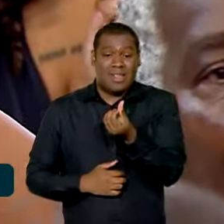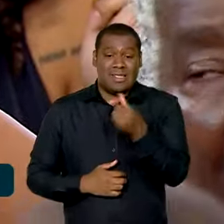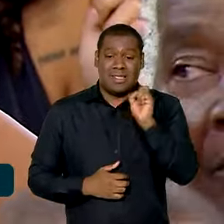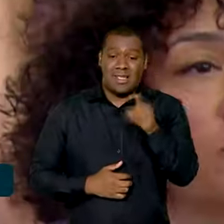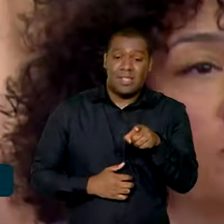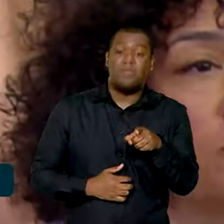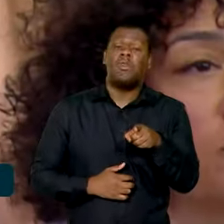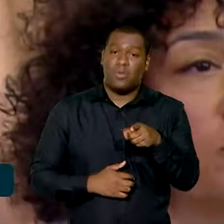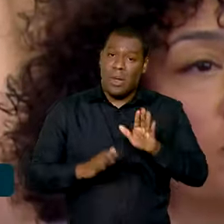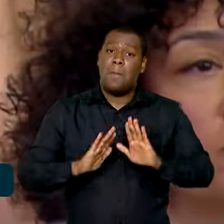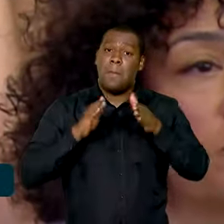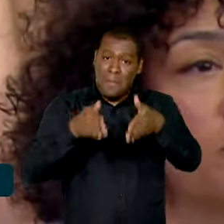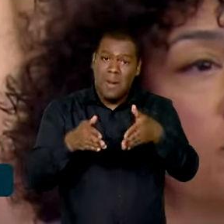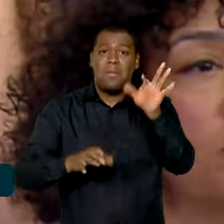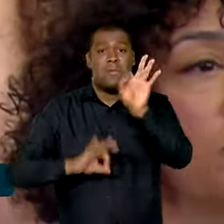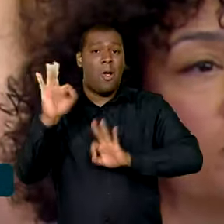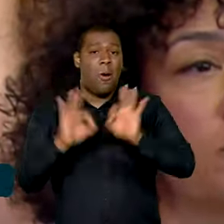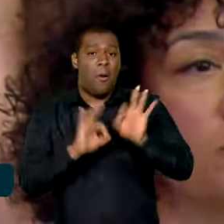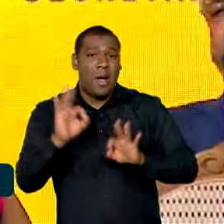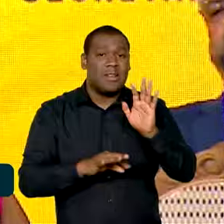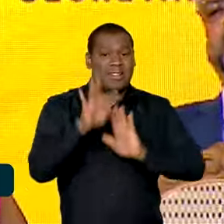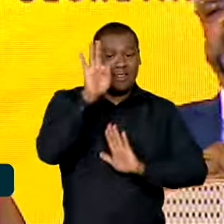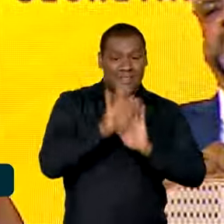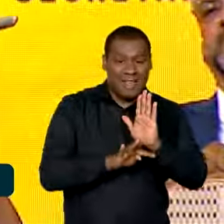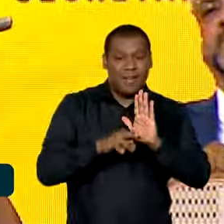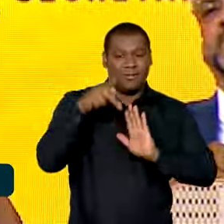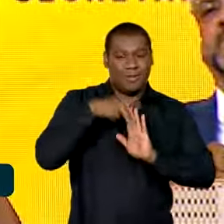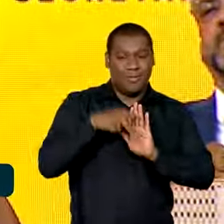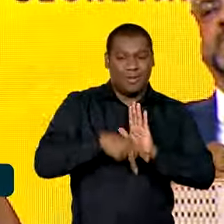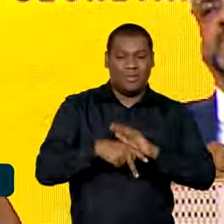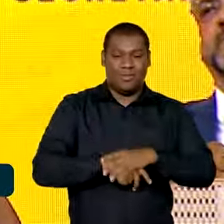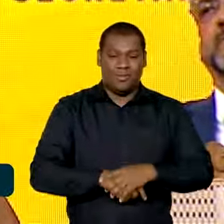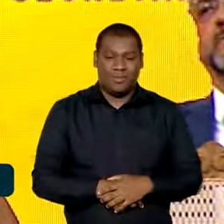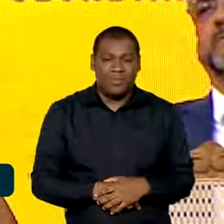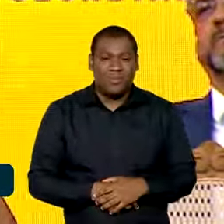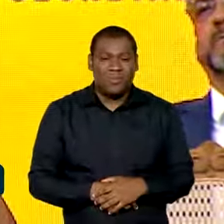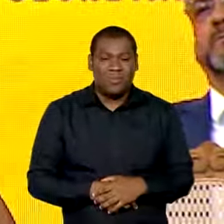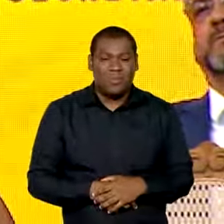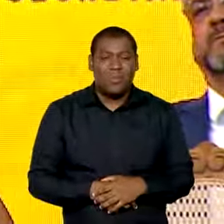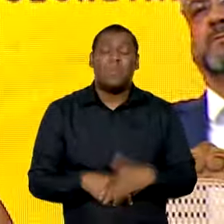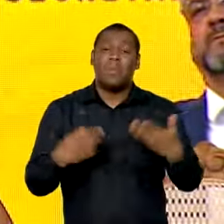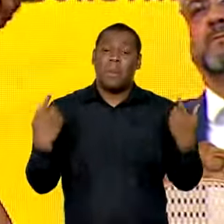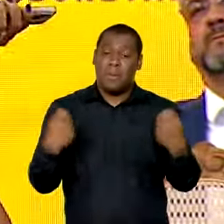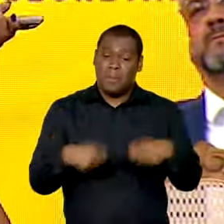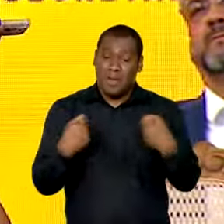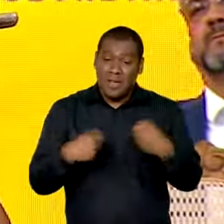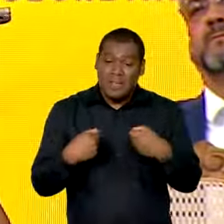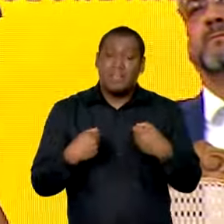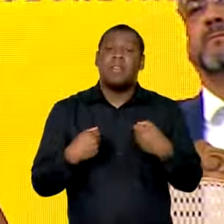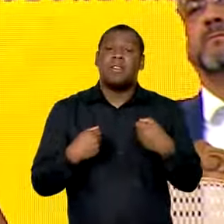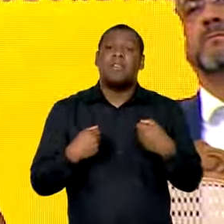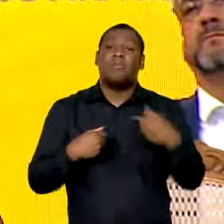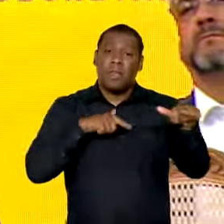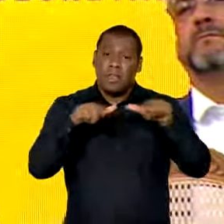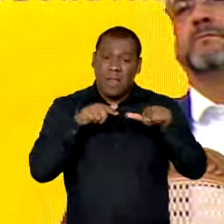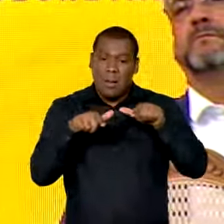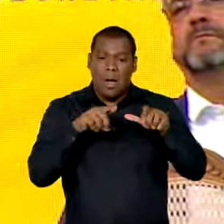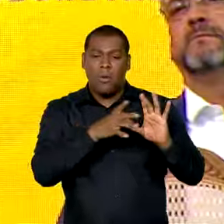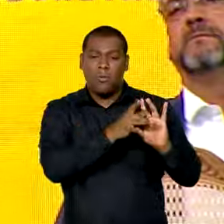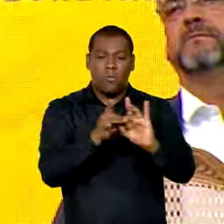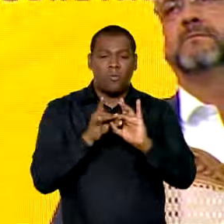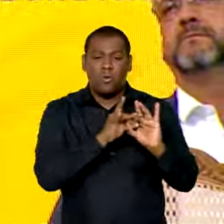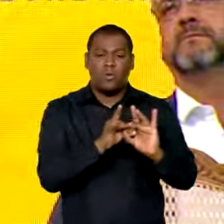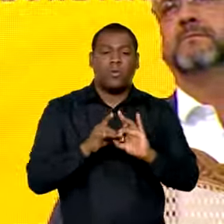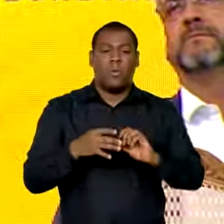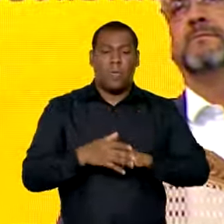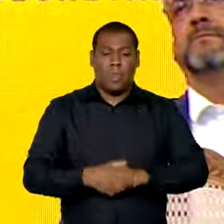contribuíram na elaboração do texto. O que é a transversalidade? É a gente conseguir trabalhar em conjunto. Então, a gente ter